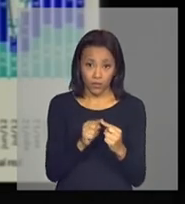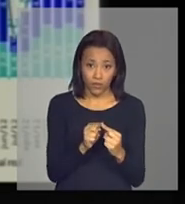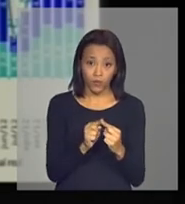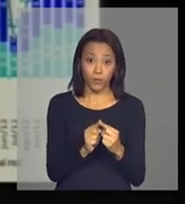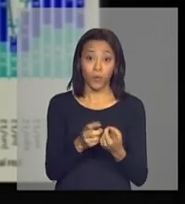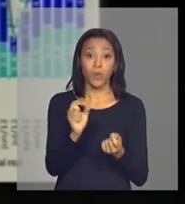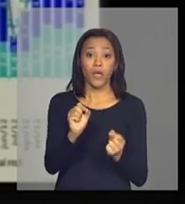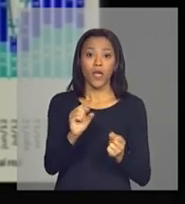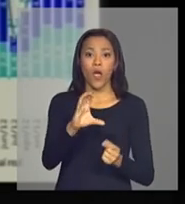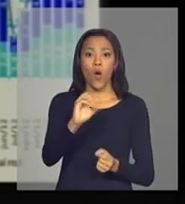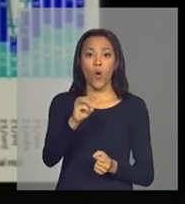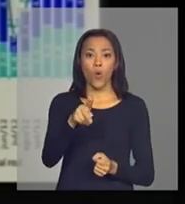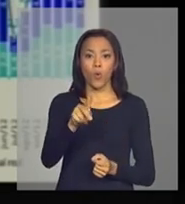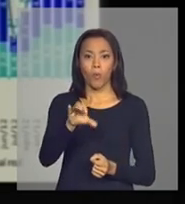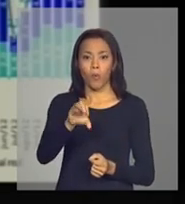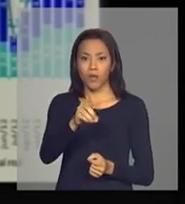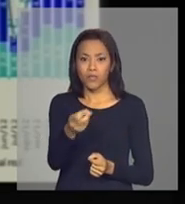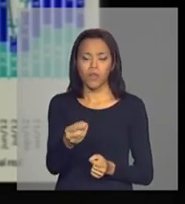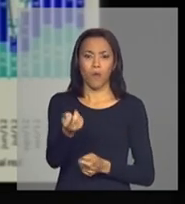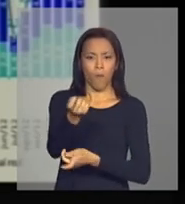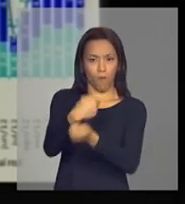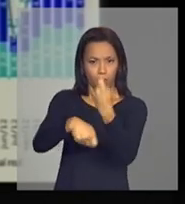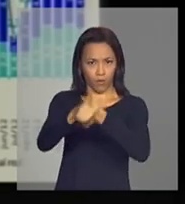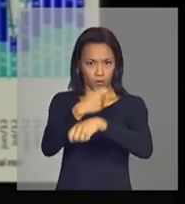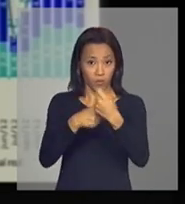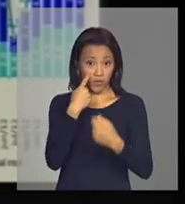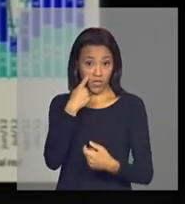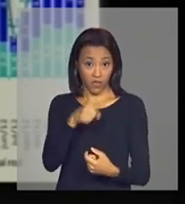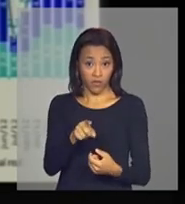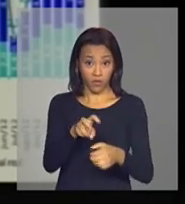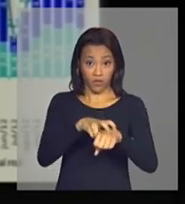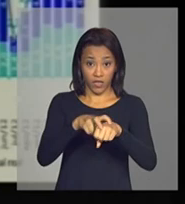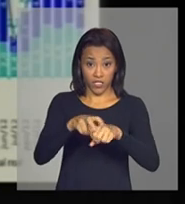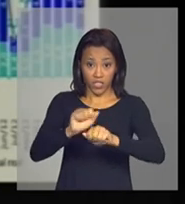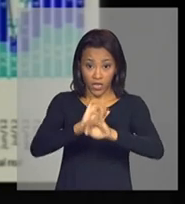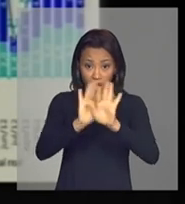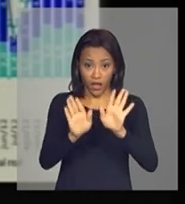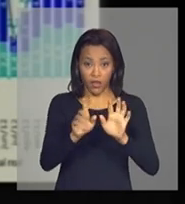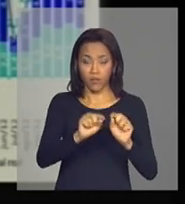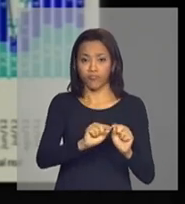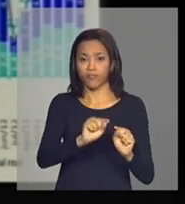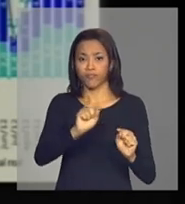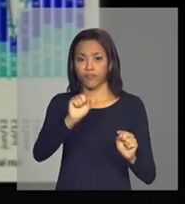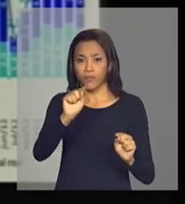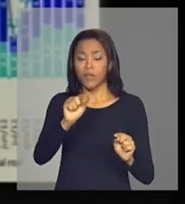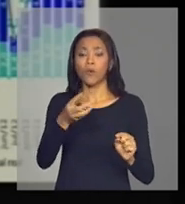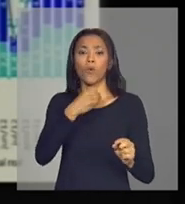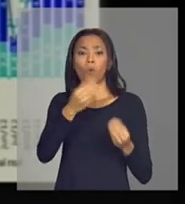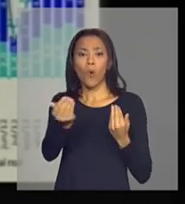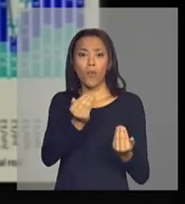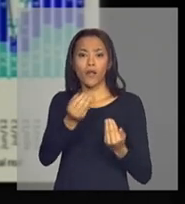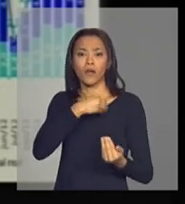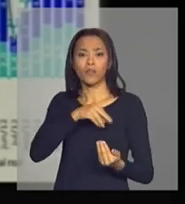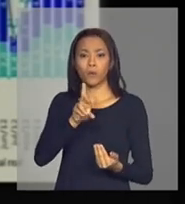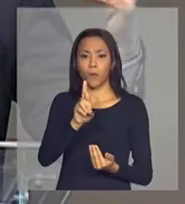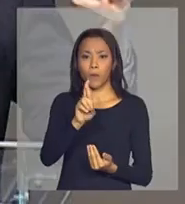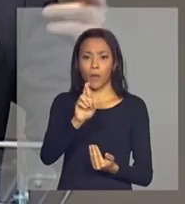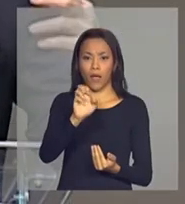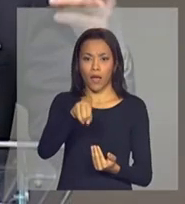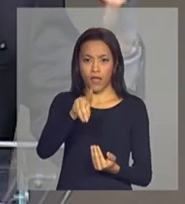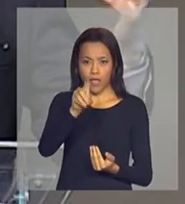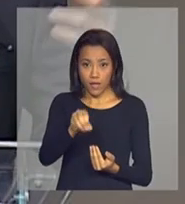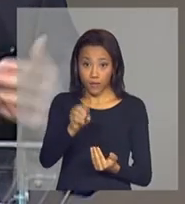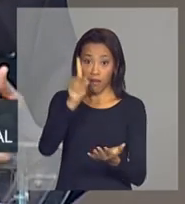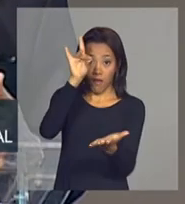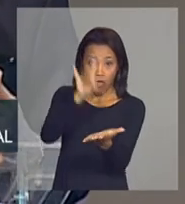econômica, que é a barrinha verde e clara embaixo, com aumento da renda real. O aumento do salário